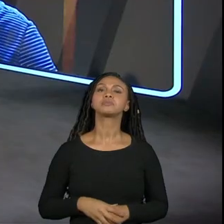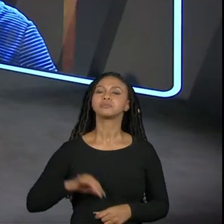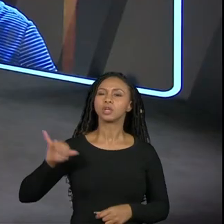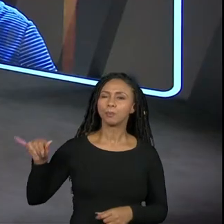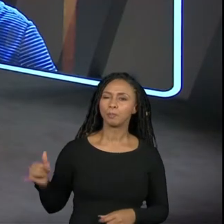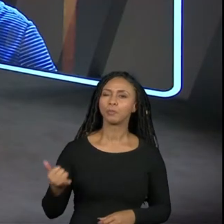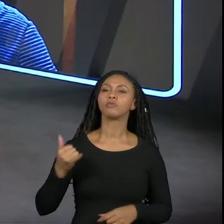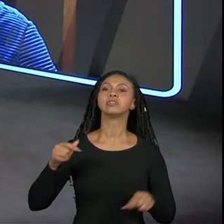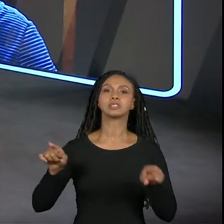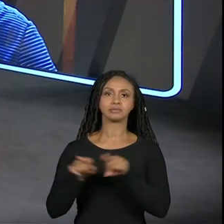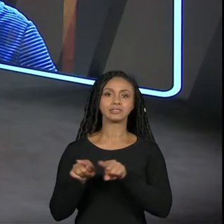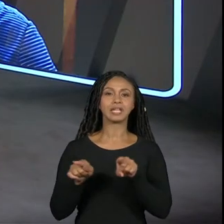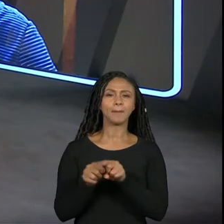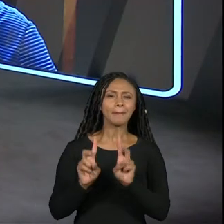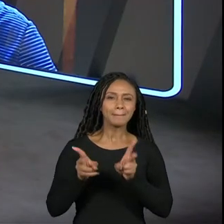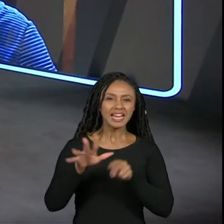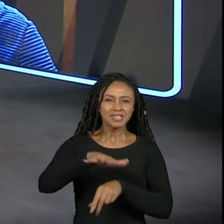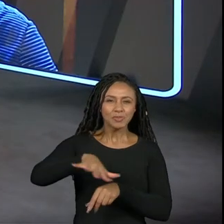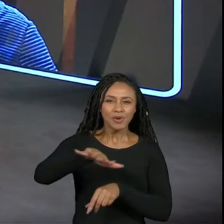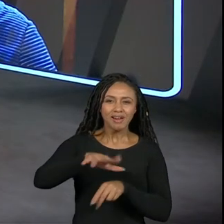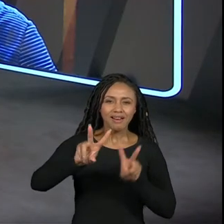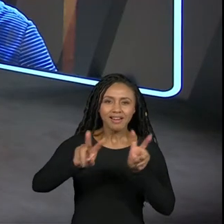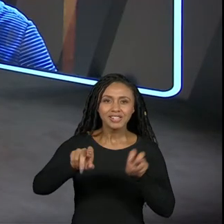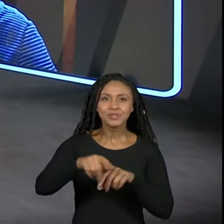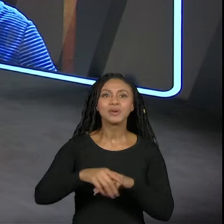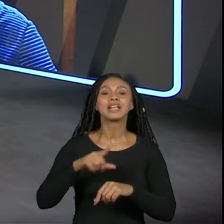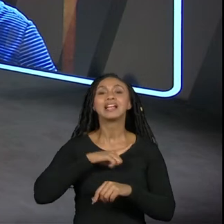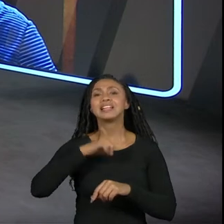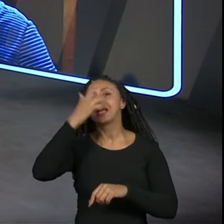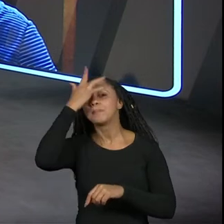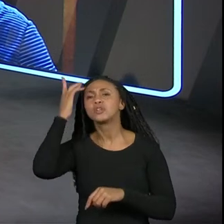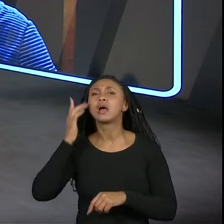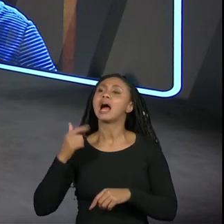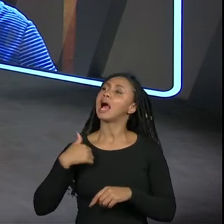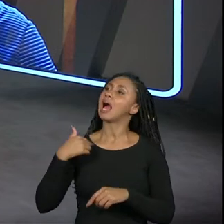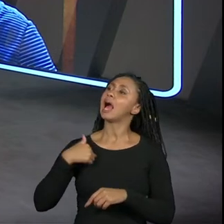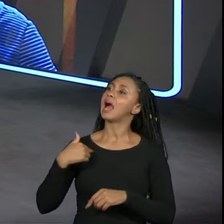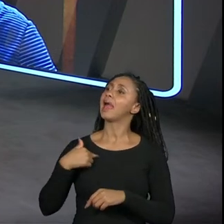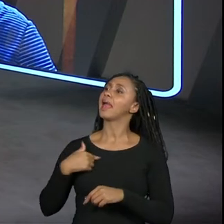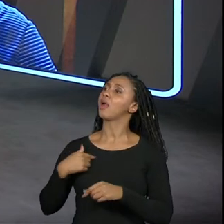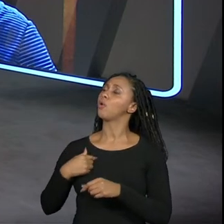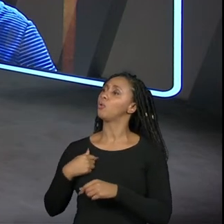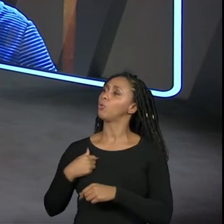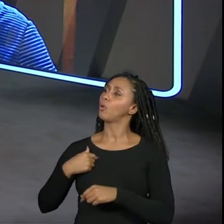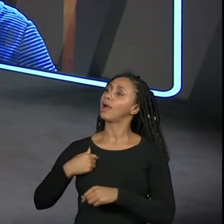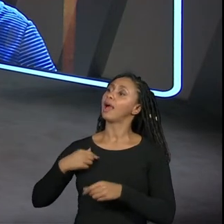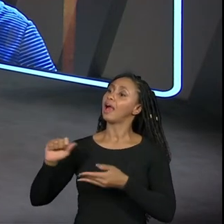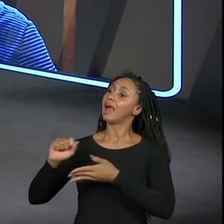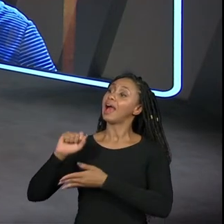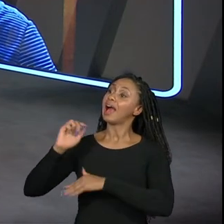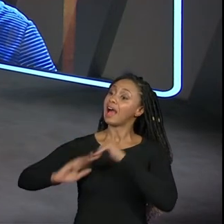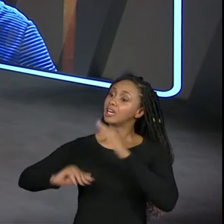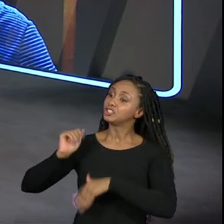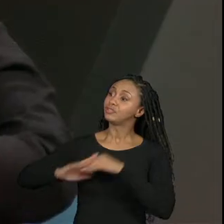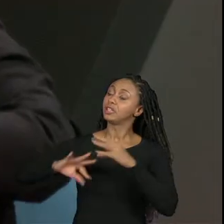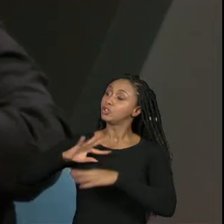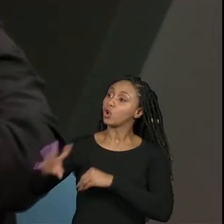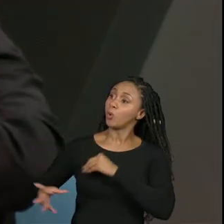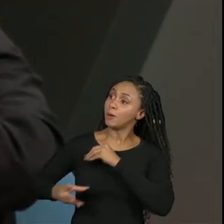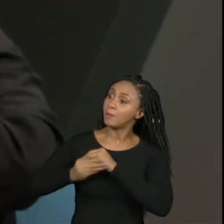aproveitar também que é nessa mesma linha que tem algumas pessoas dizendo ah eu faço atividades complementares no meu trabalho entra na mesma